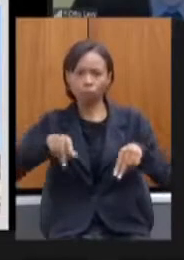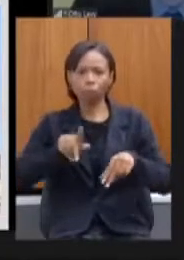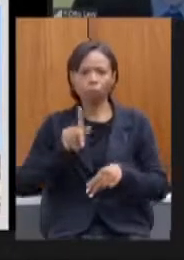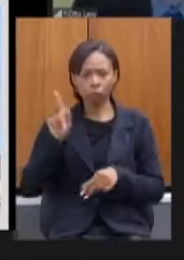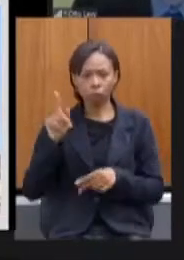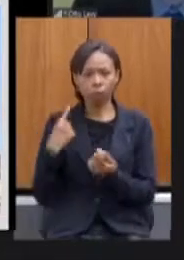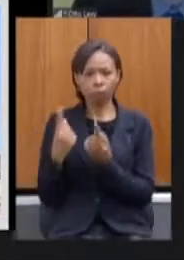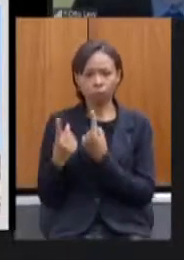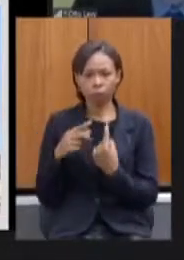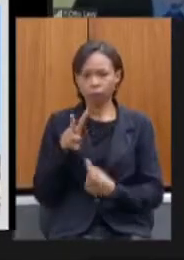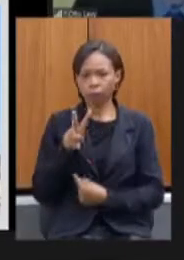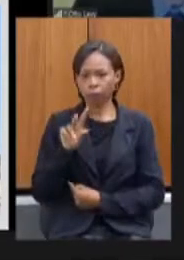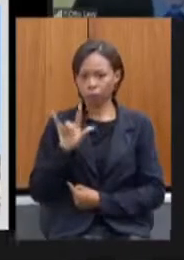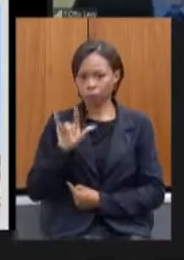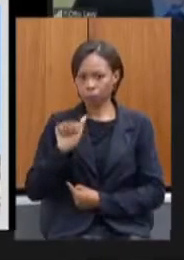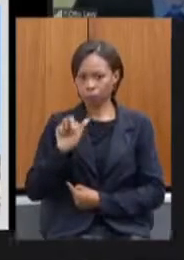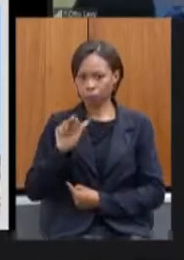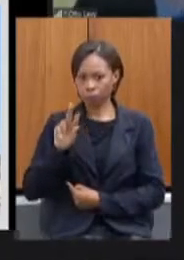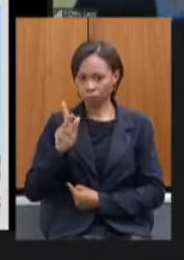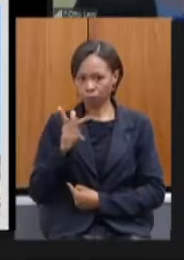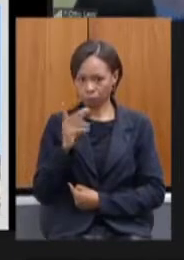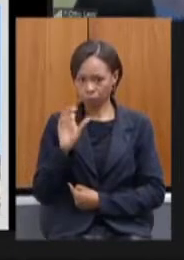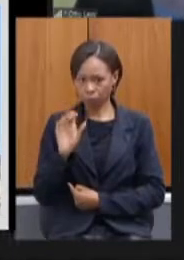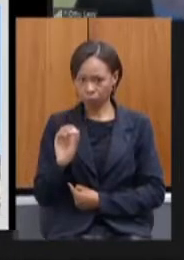sobre o hospital de campanha